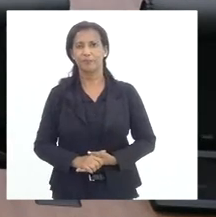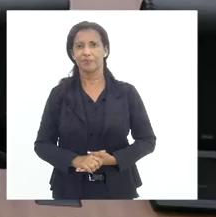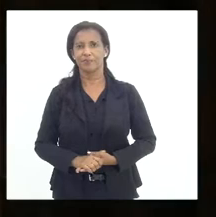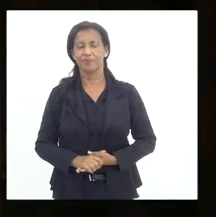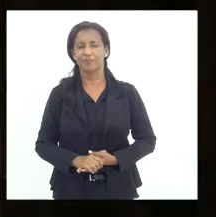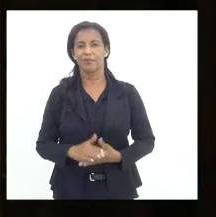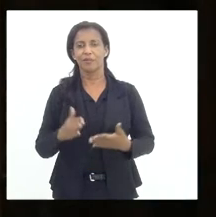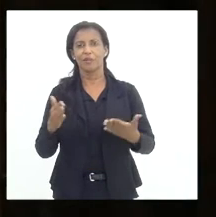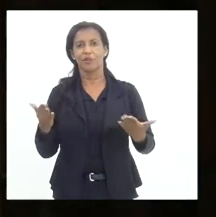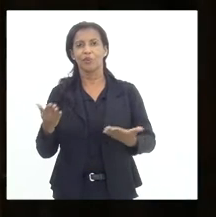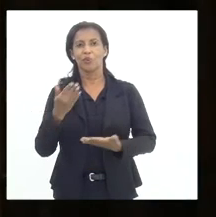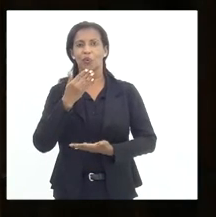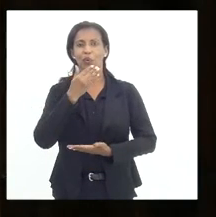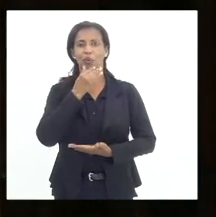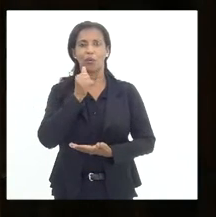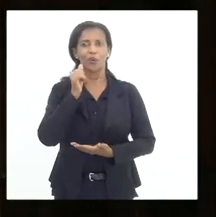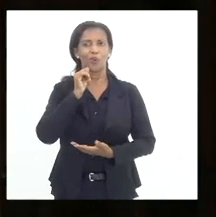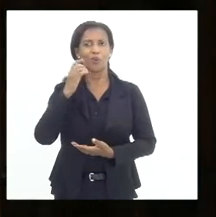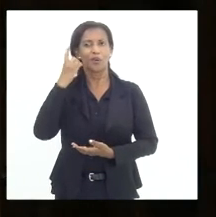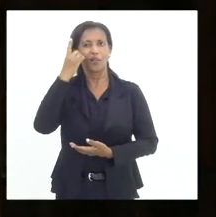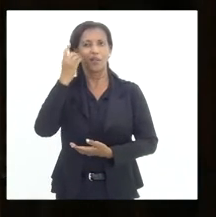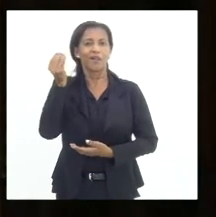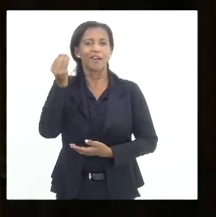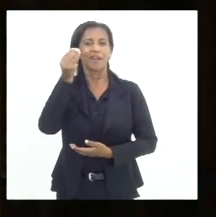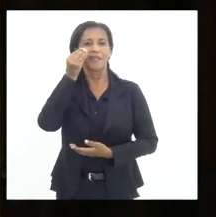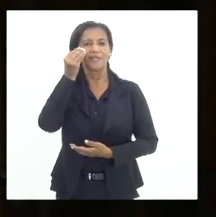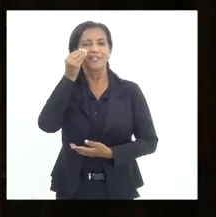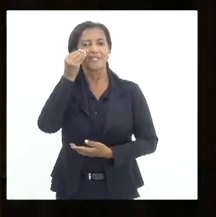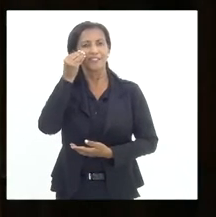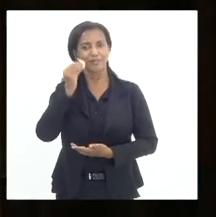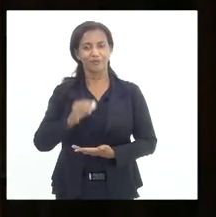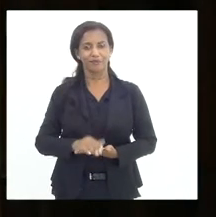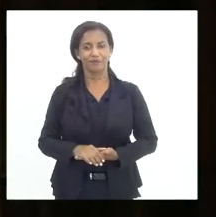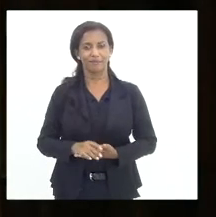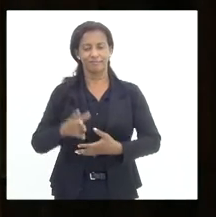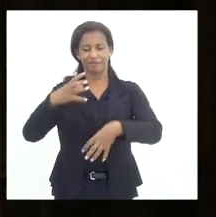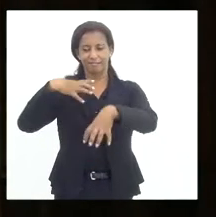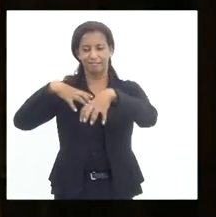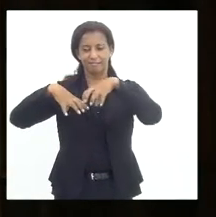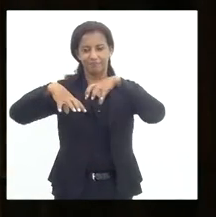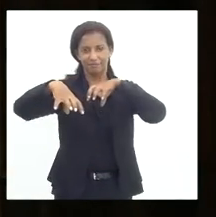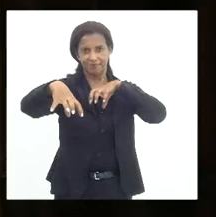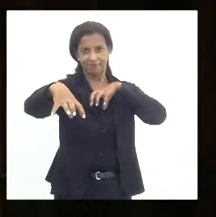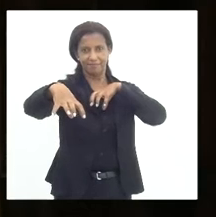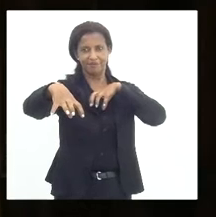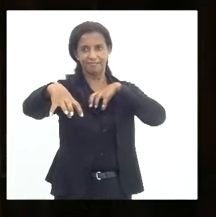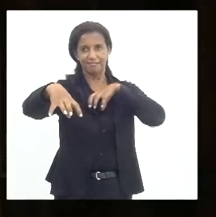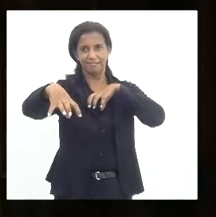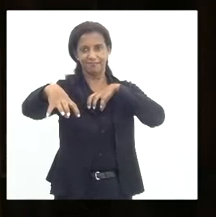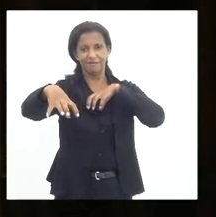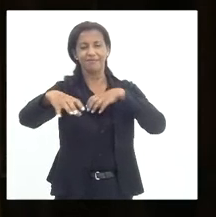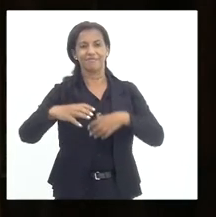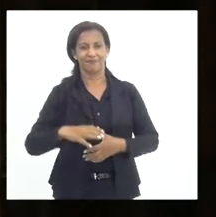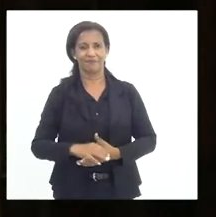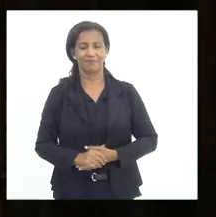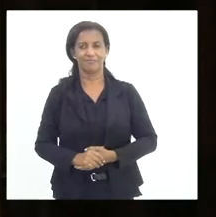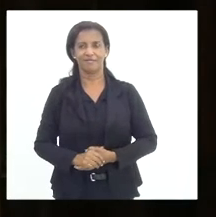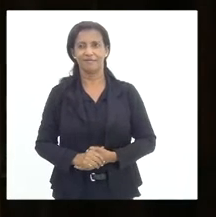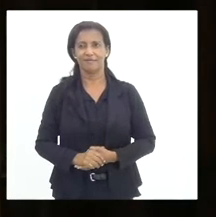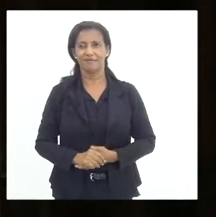senhoras e senhores deputados que nos assistem de forma remota,